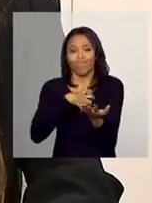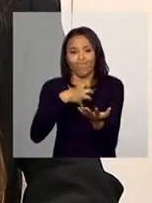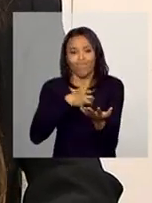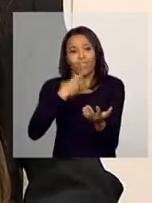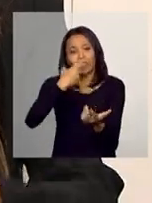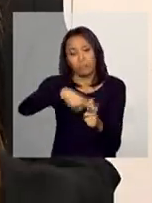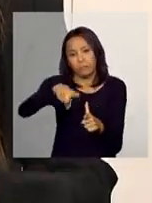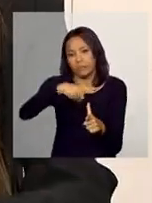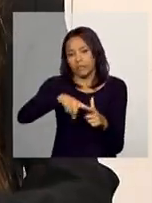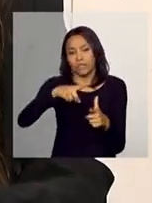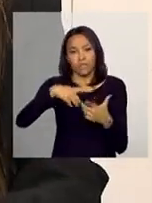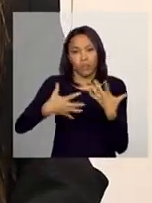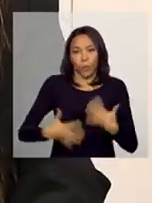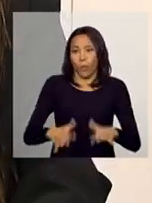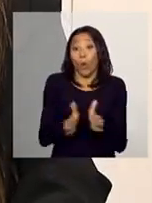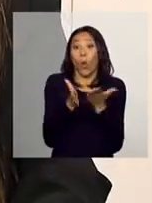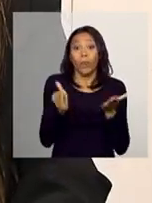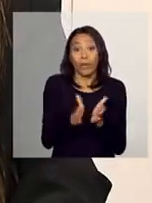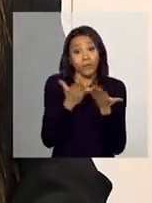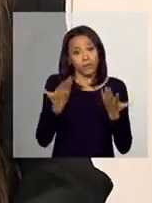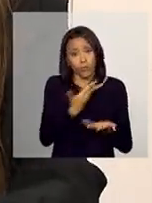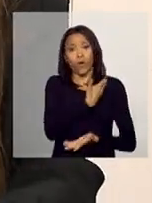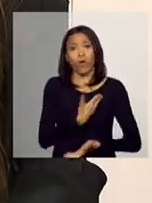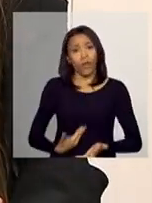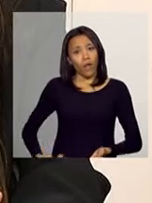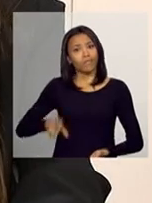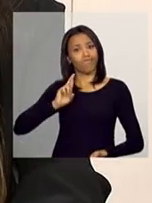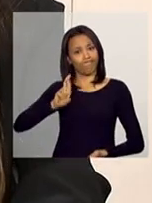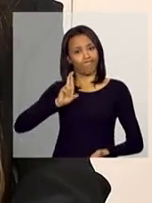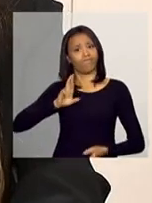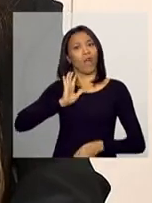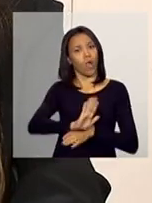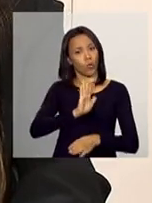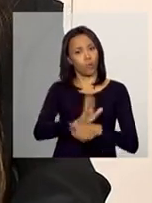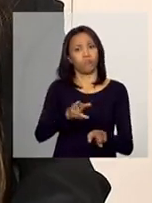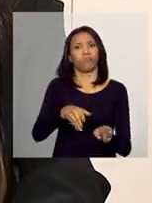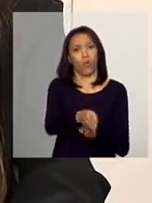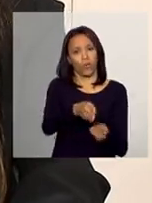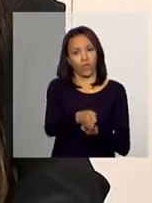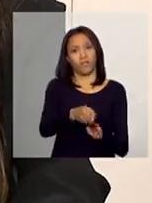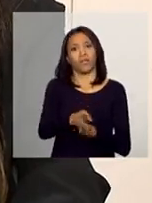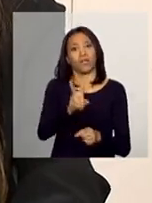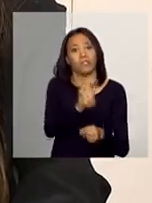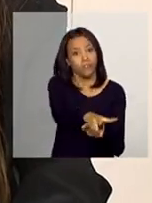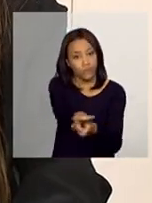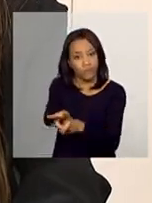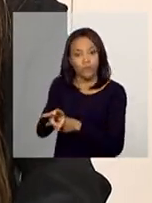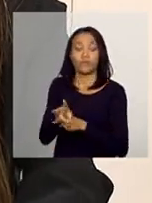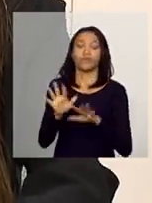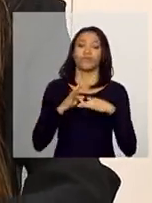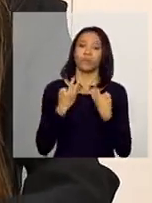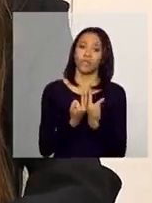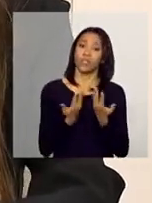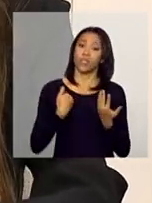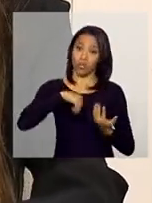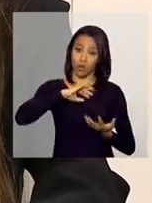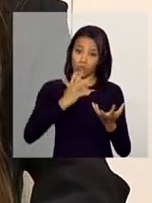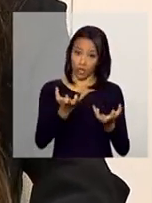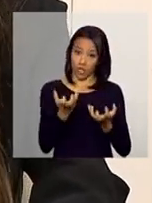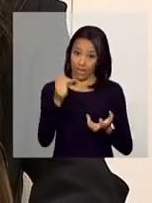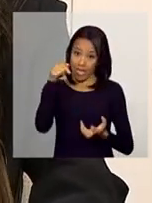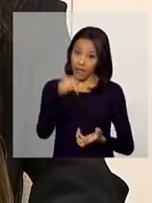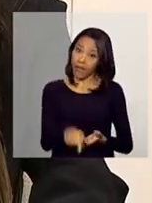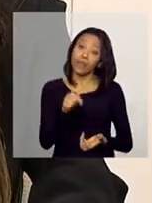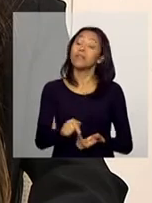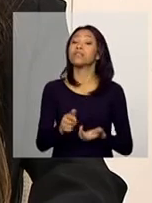e risco, o poder público tem a responsabilidade de acompanhar. E já deve estar acompanhando. O que a gente quer com a instrução operacional é que esse serviço